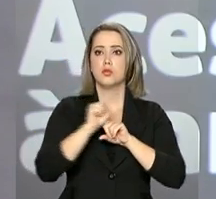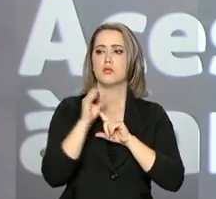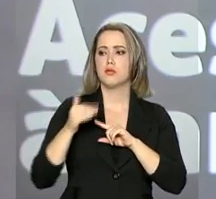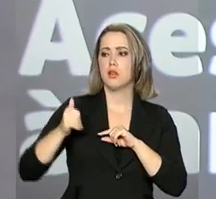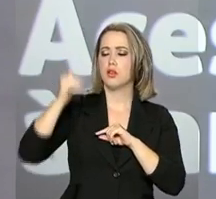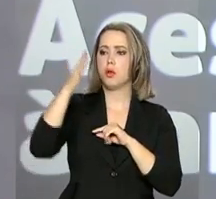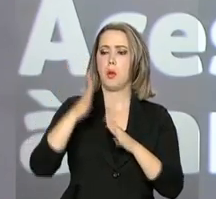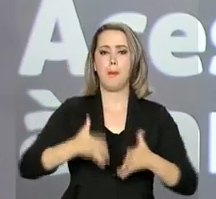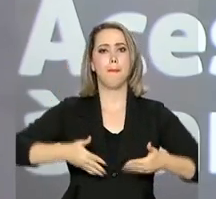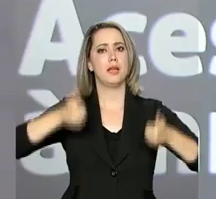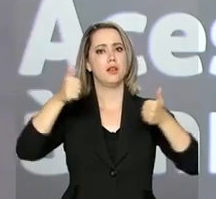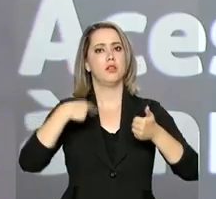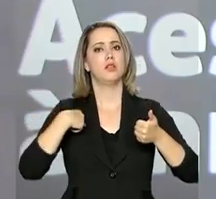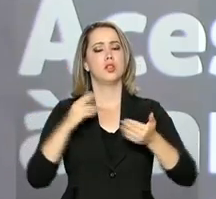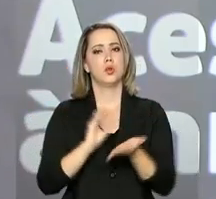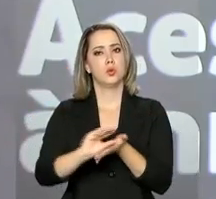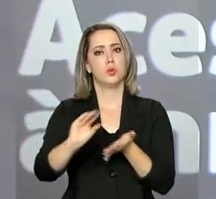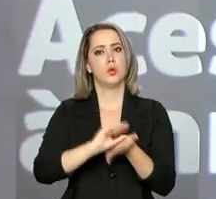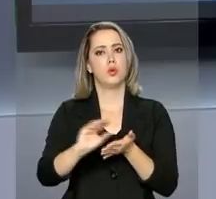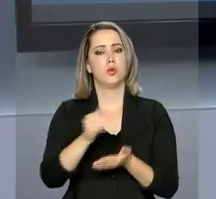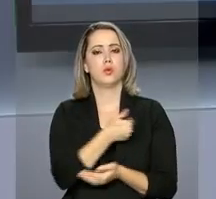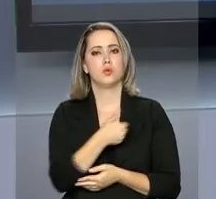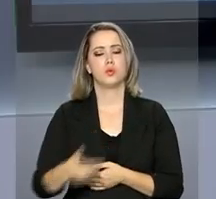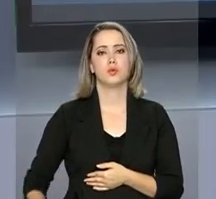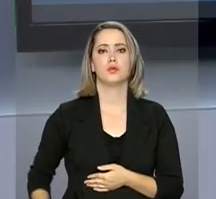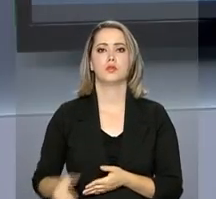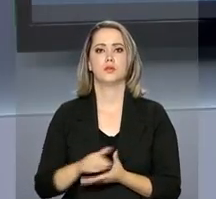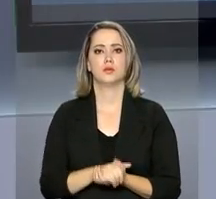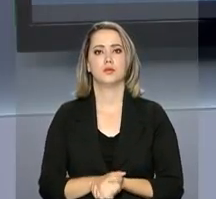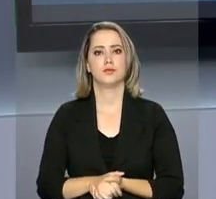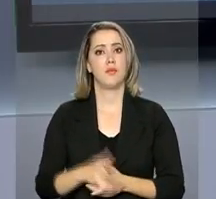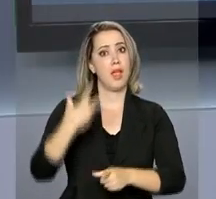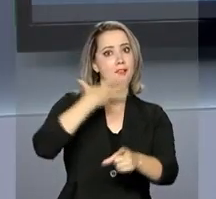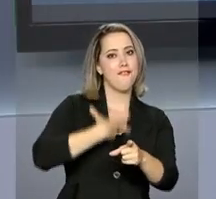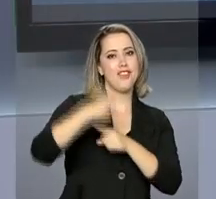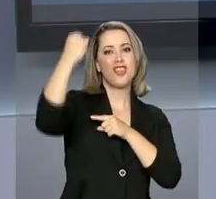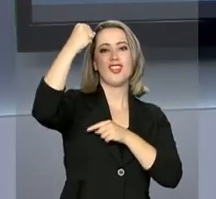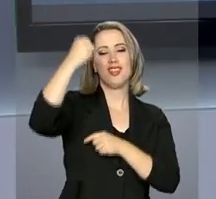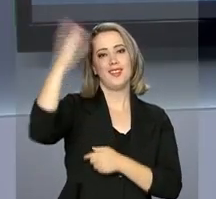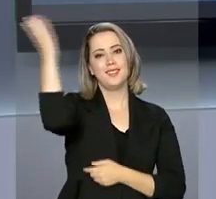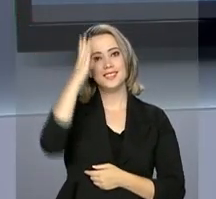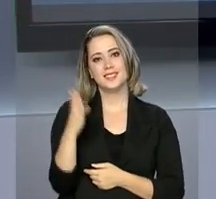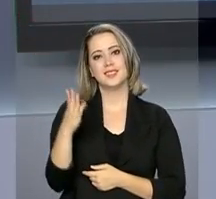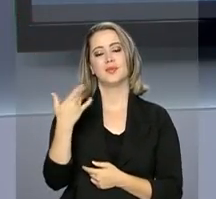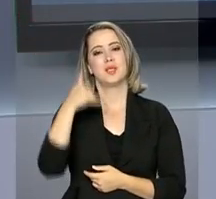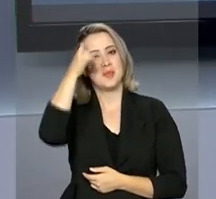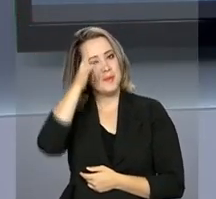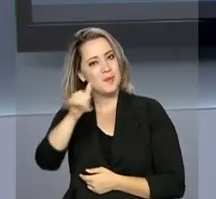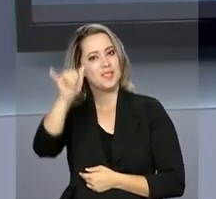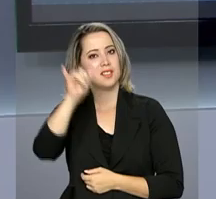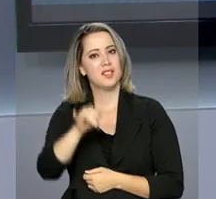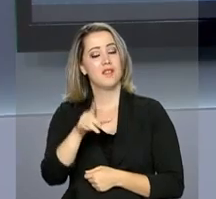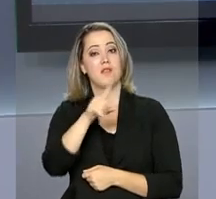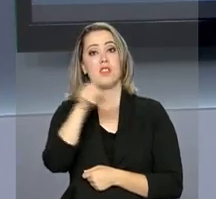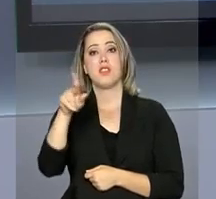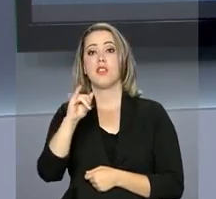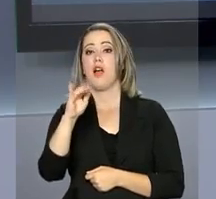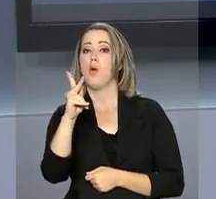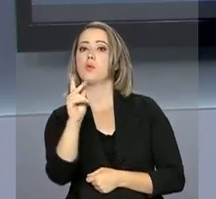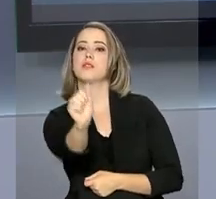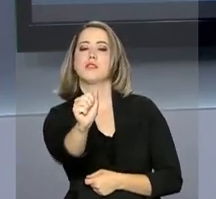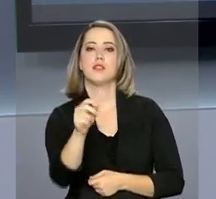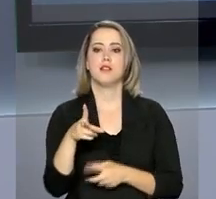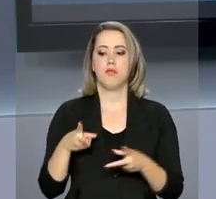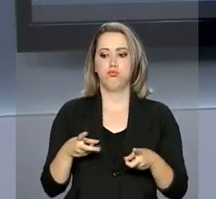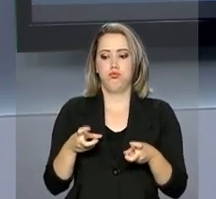da aplicação do recurso público no país. Vitória do Brasil no combate ao Zika vírus. Dezoito